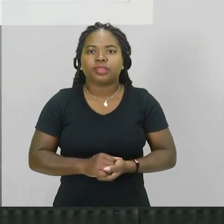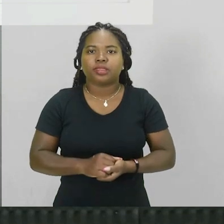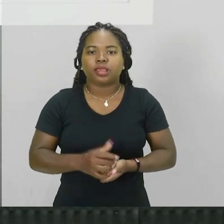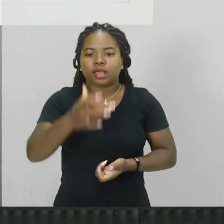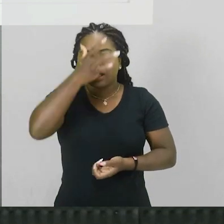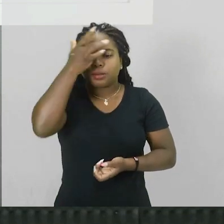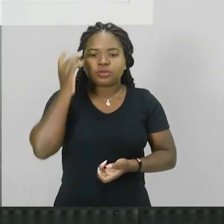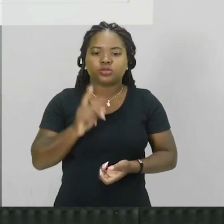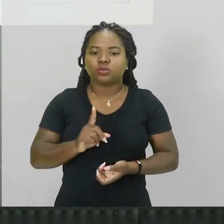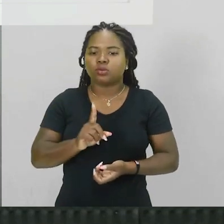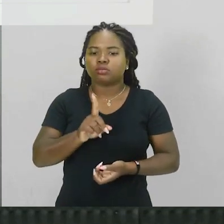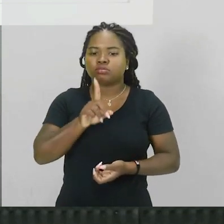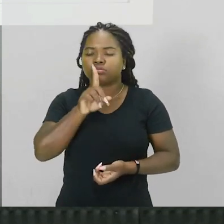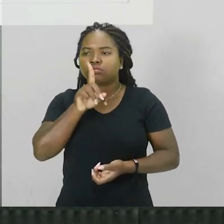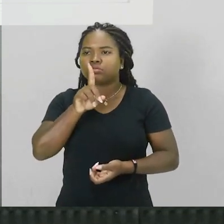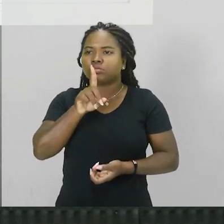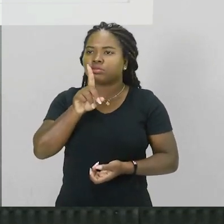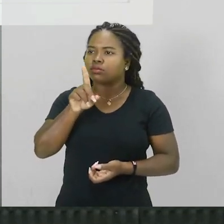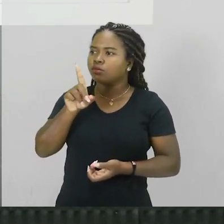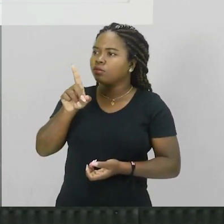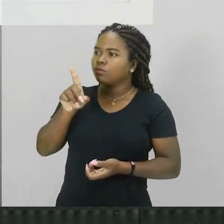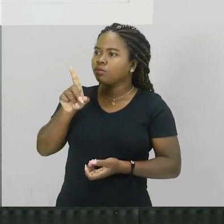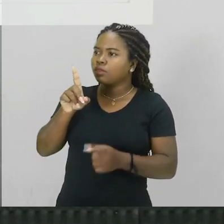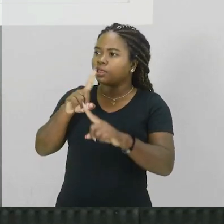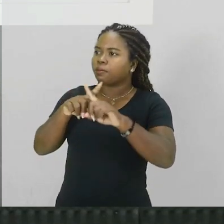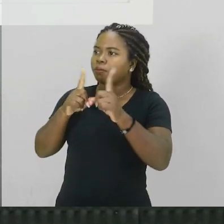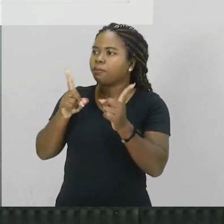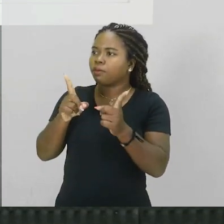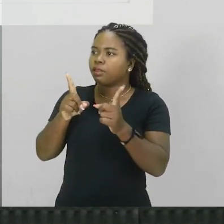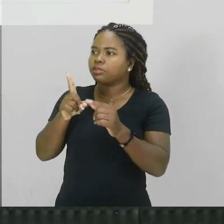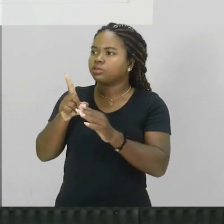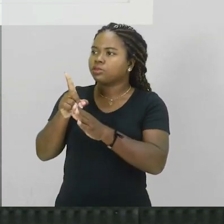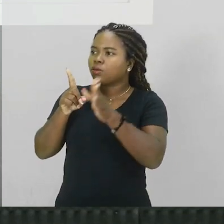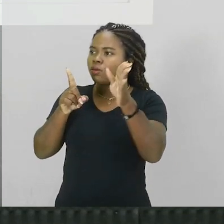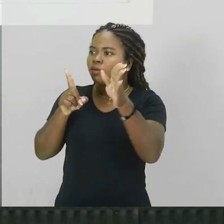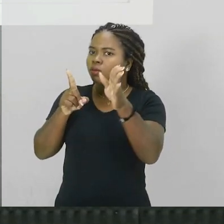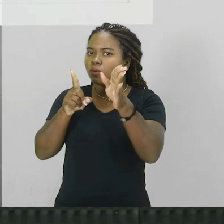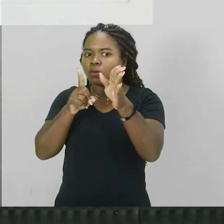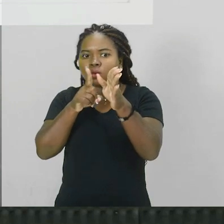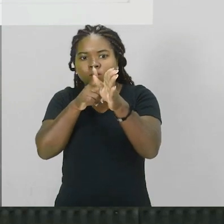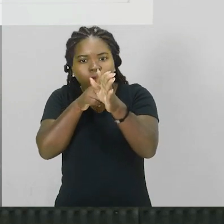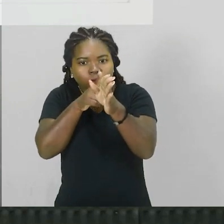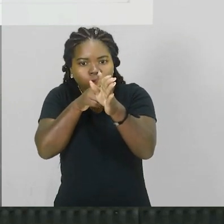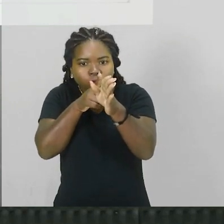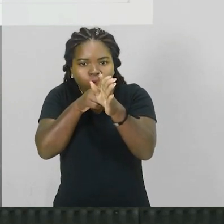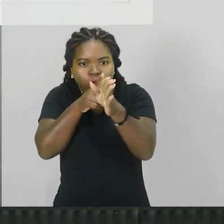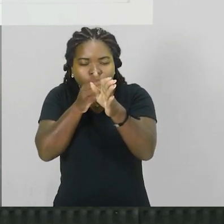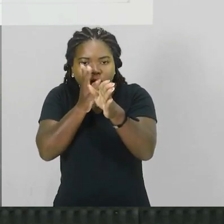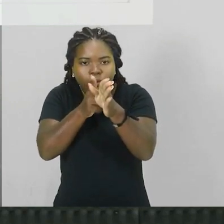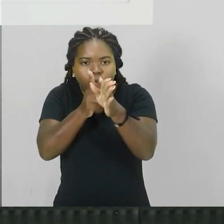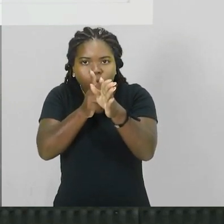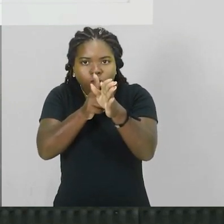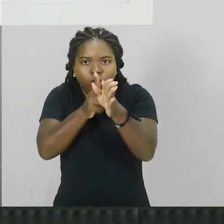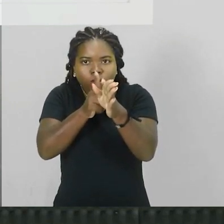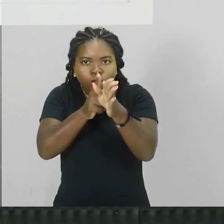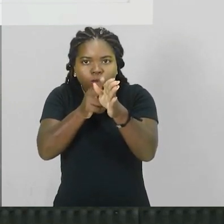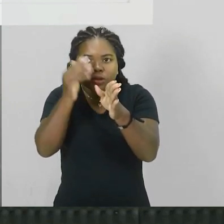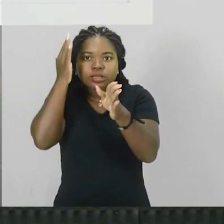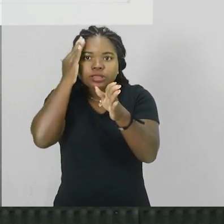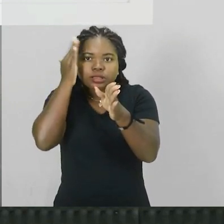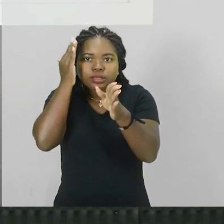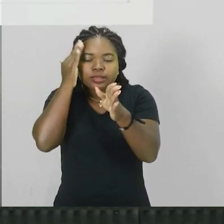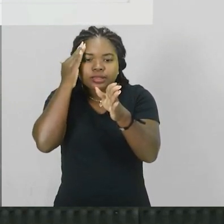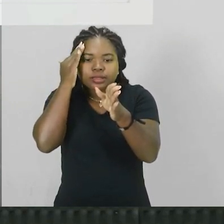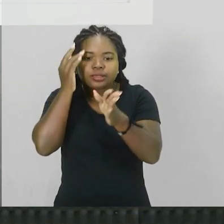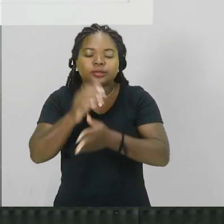ver algo que não está naquele local, certo? por exemplo, é como se essa massa